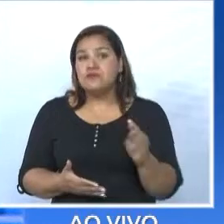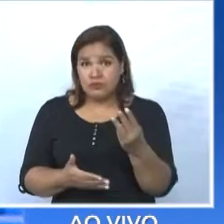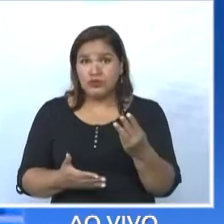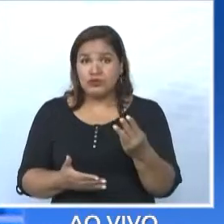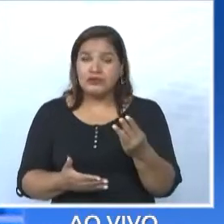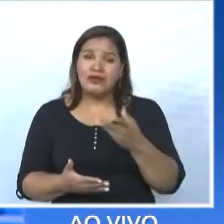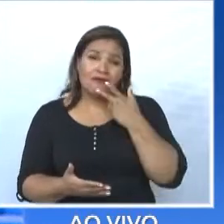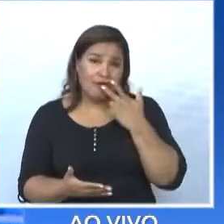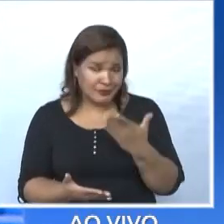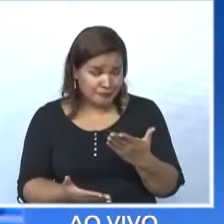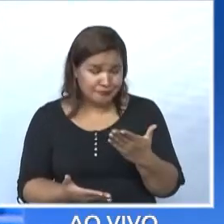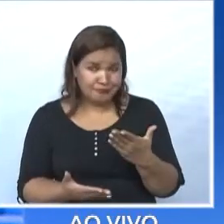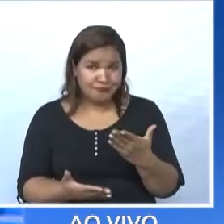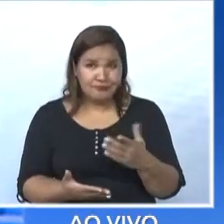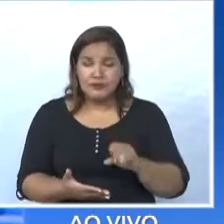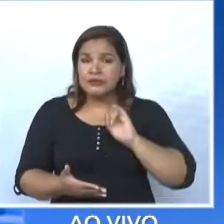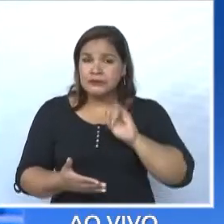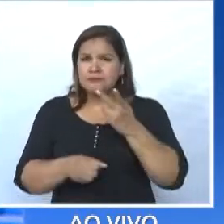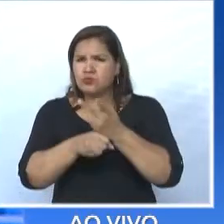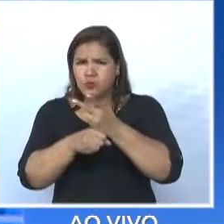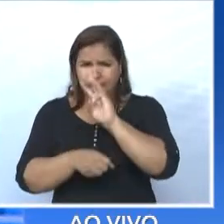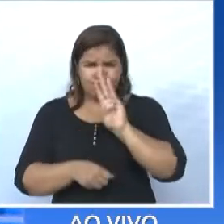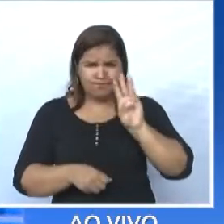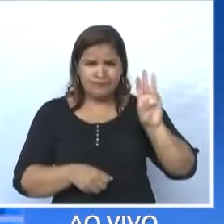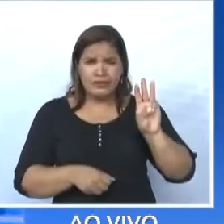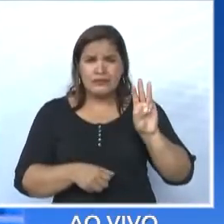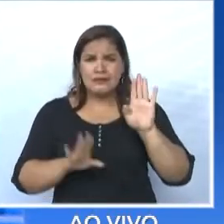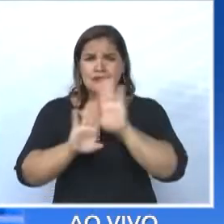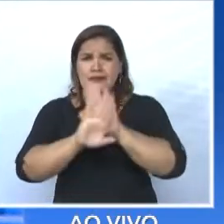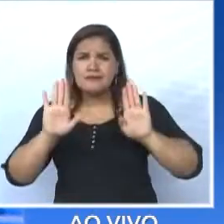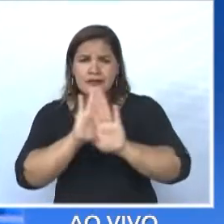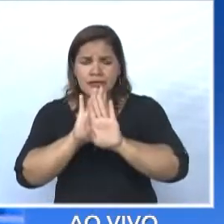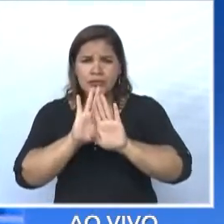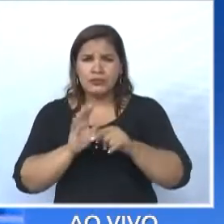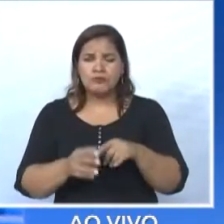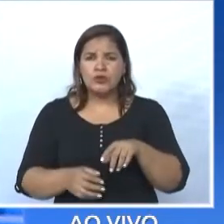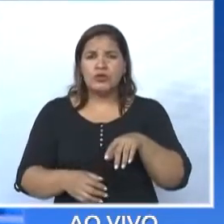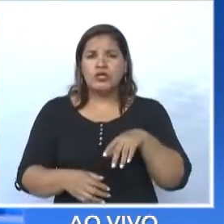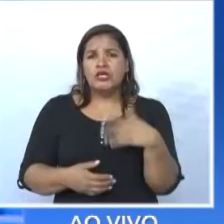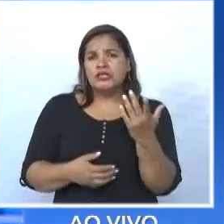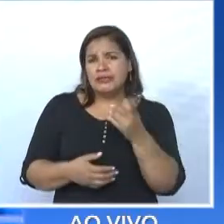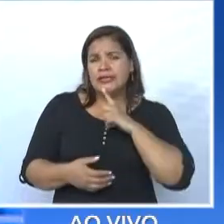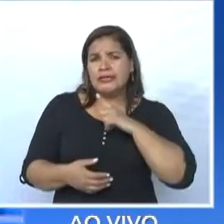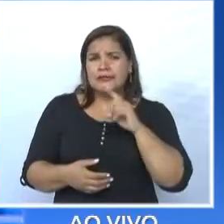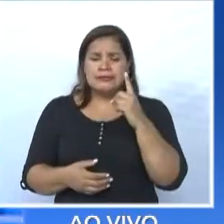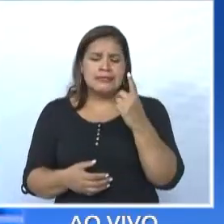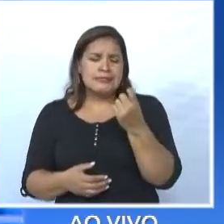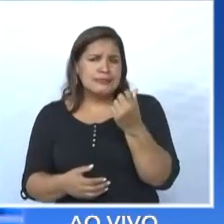se você procurar no portal de transparência, o Sidney paga entre 16 e 17 milhões por ano de